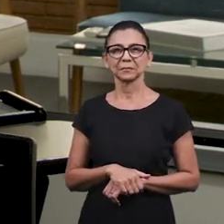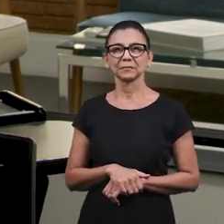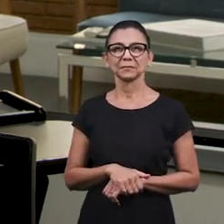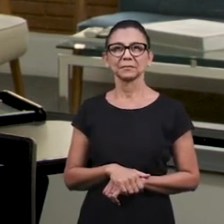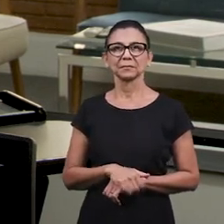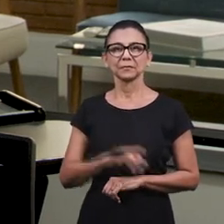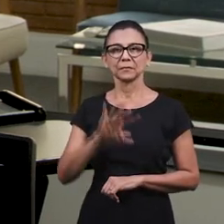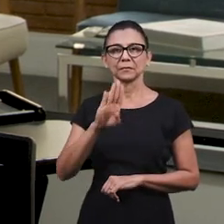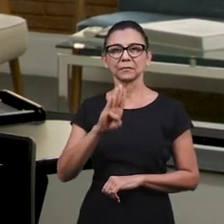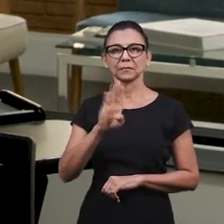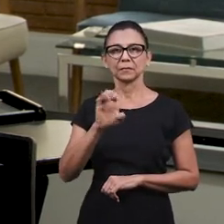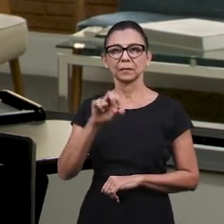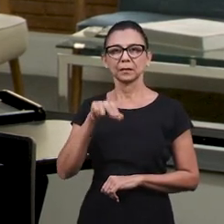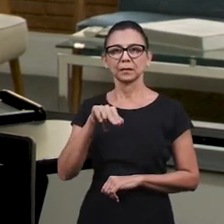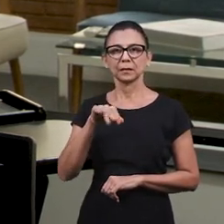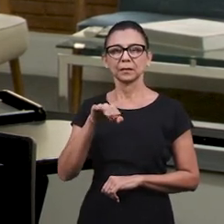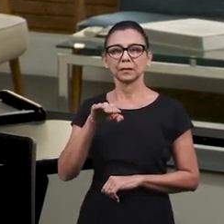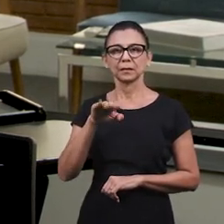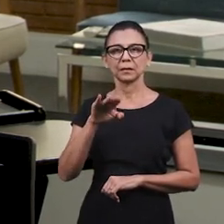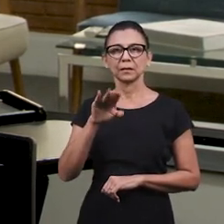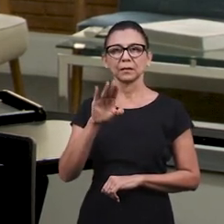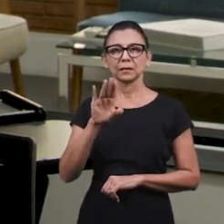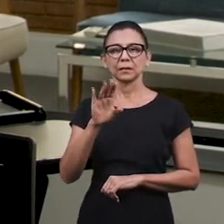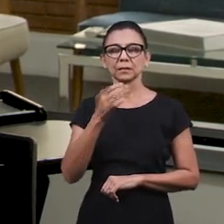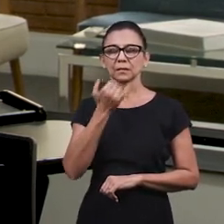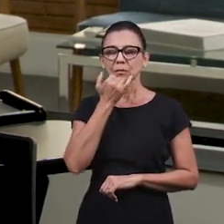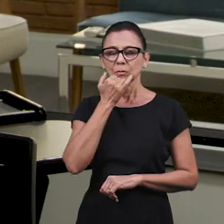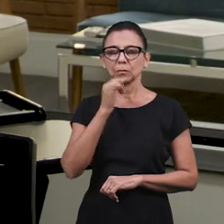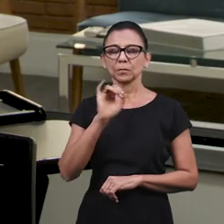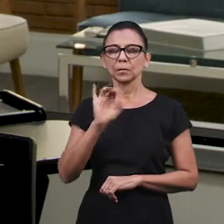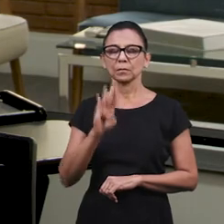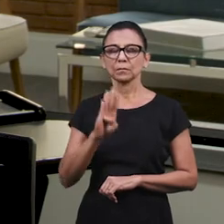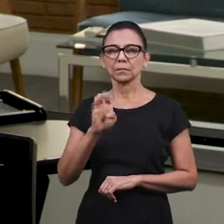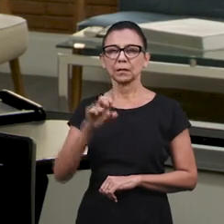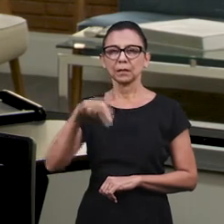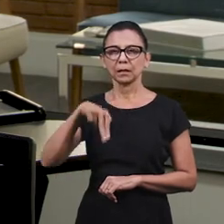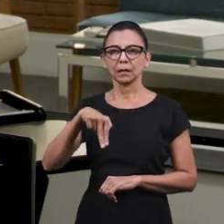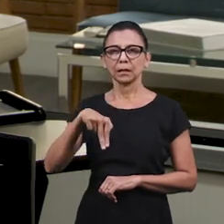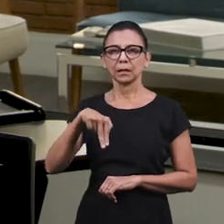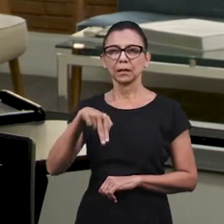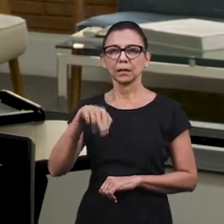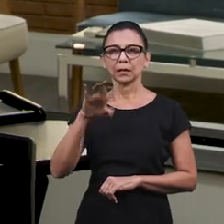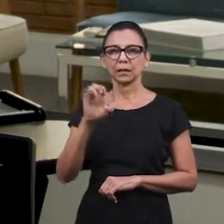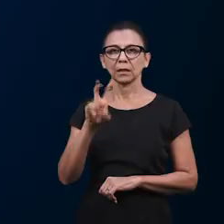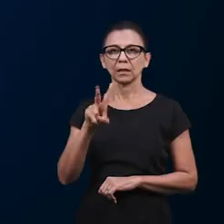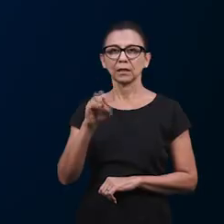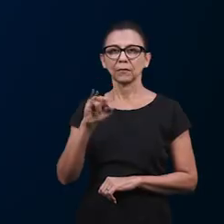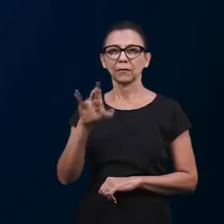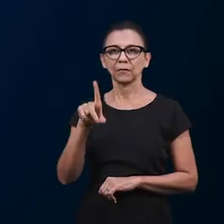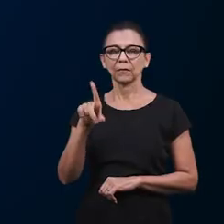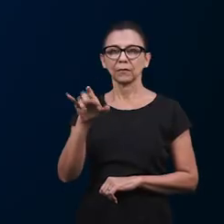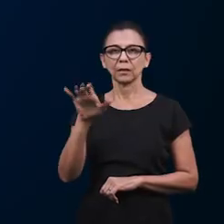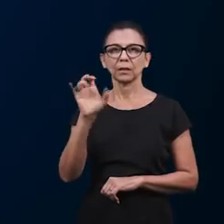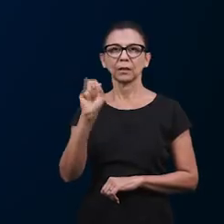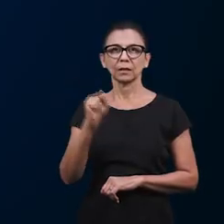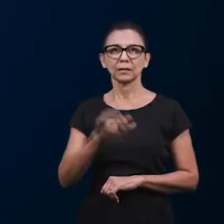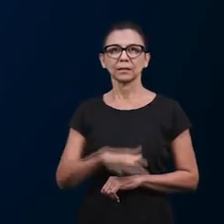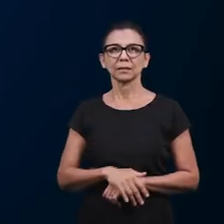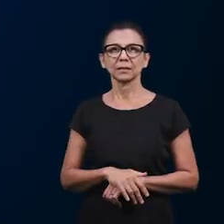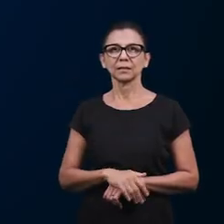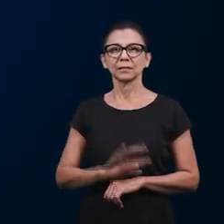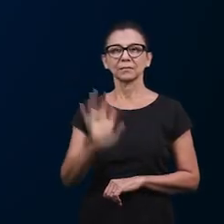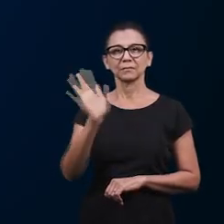cidade de Benevides, nós teremos a resposta ali do João Miguel, acompanhado de seus pais. Olá, irmãos.